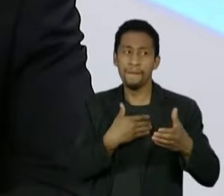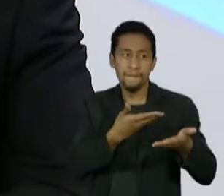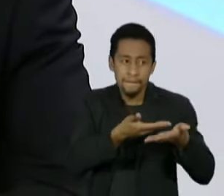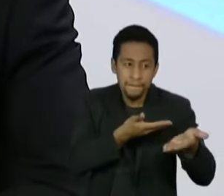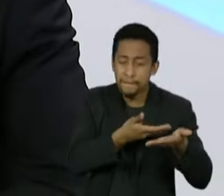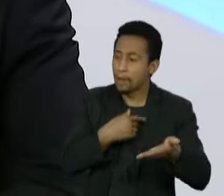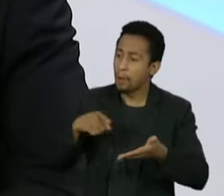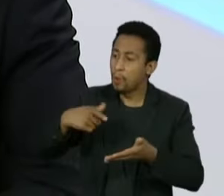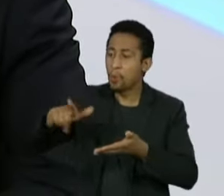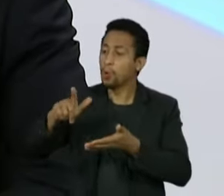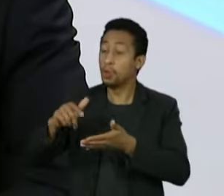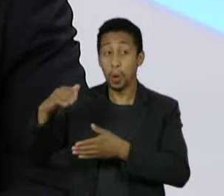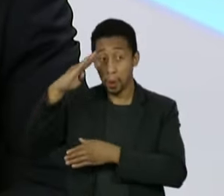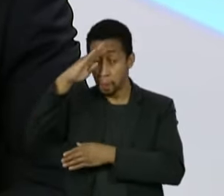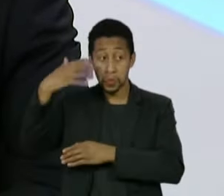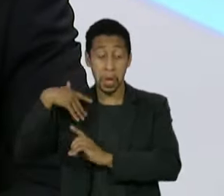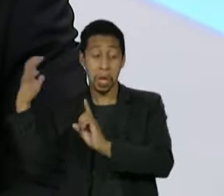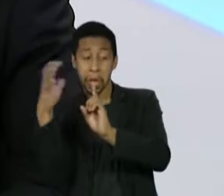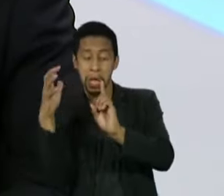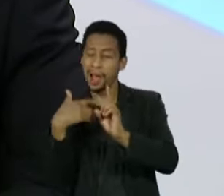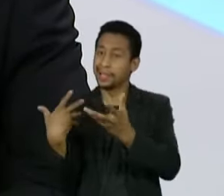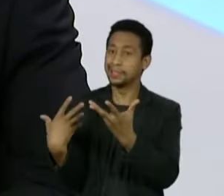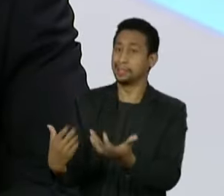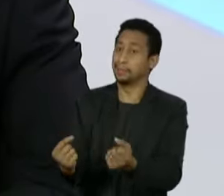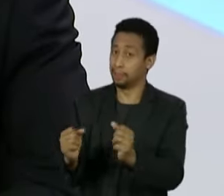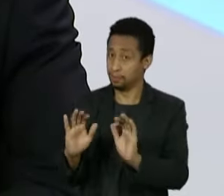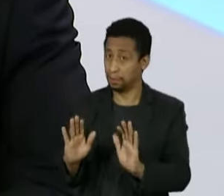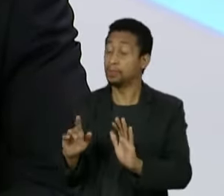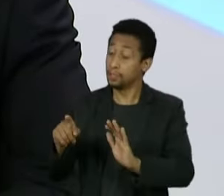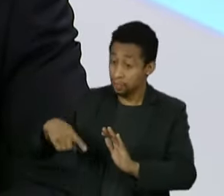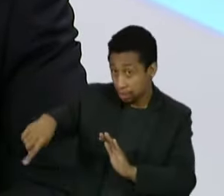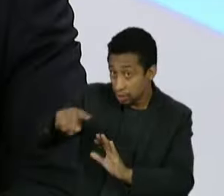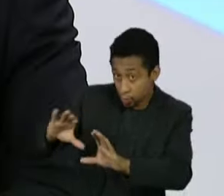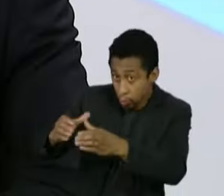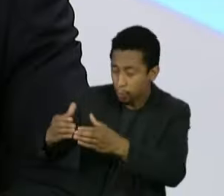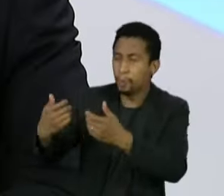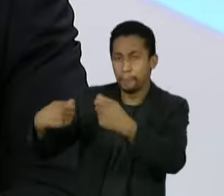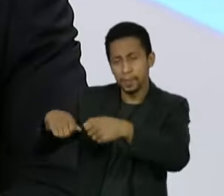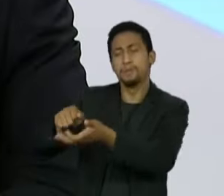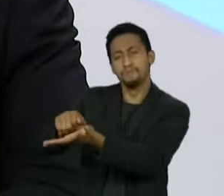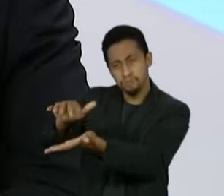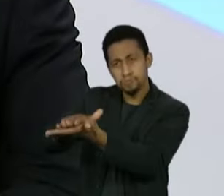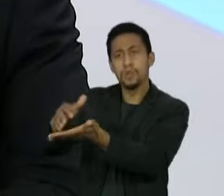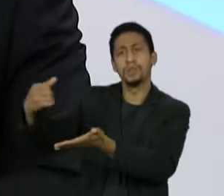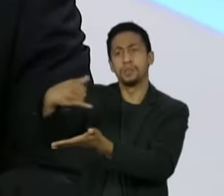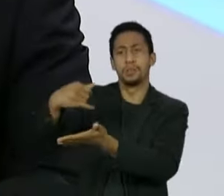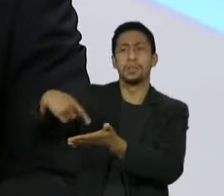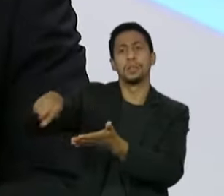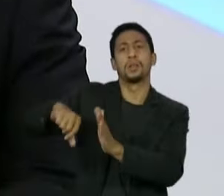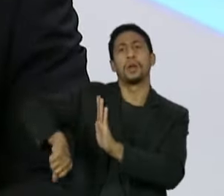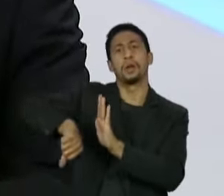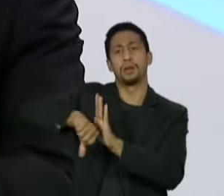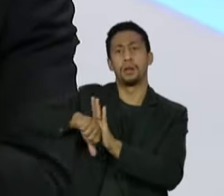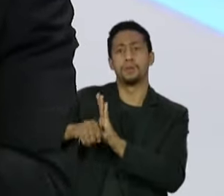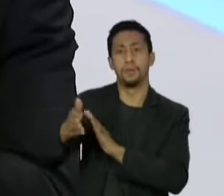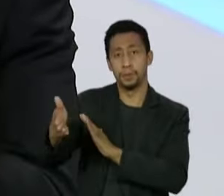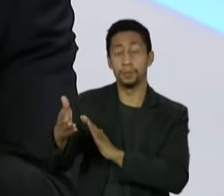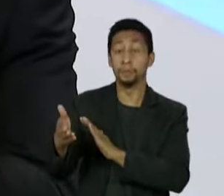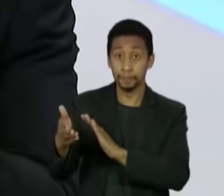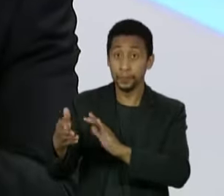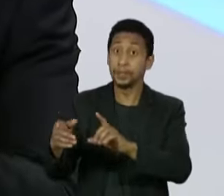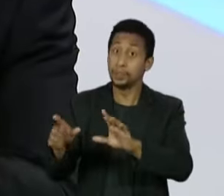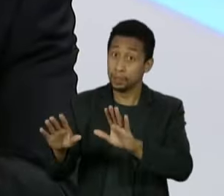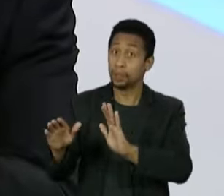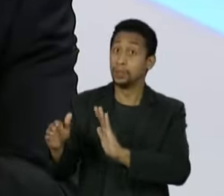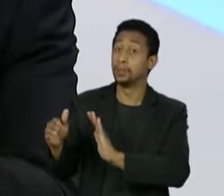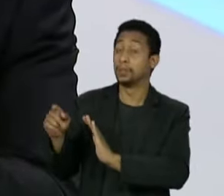e esses cidadãos que dirigem aquele plano devem ser, sem dúvida nenhuma, responsabilizados pelos crimes que cometeram. E mais ainda, o